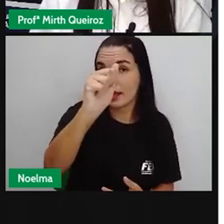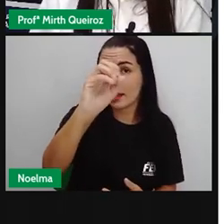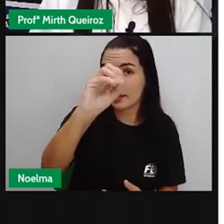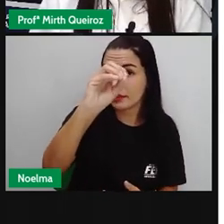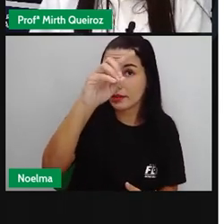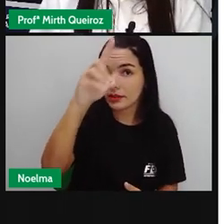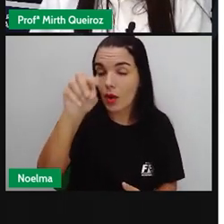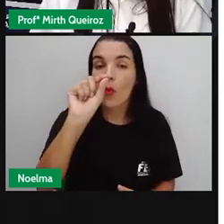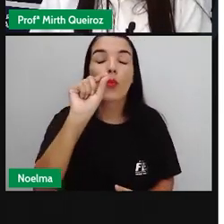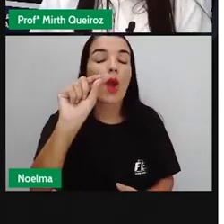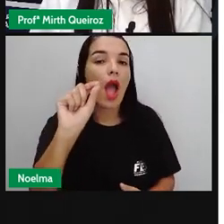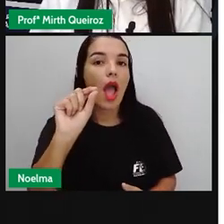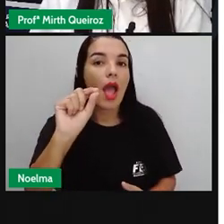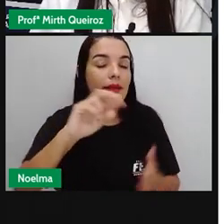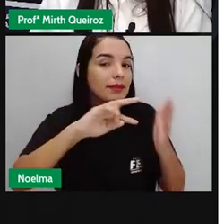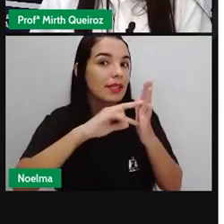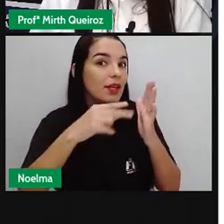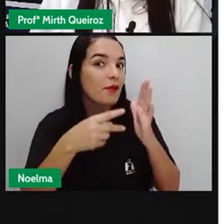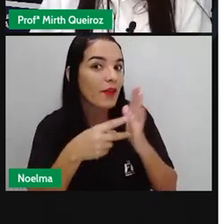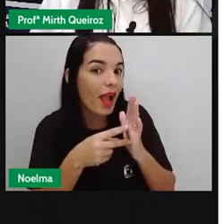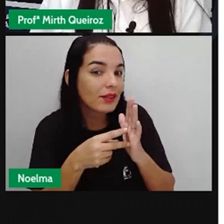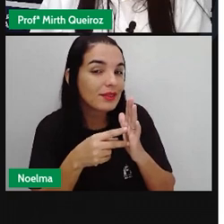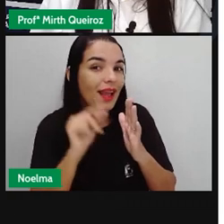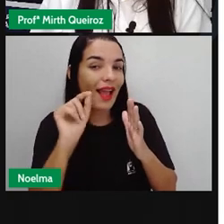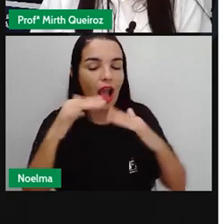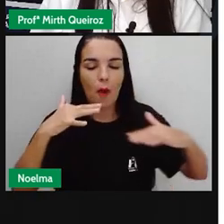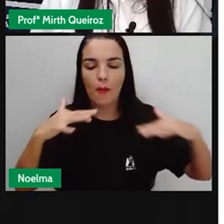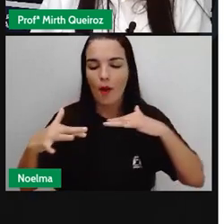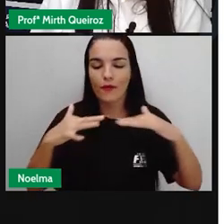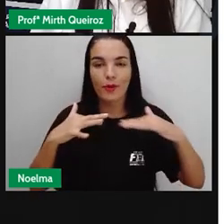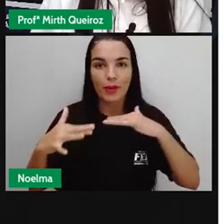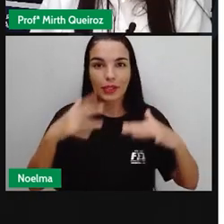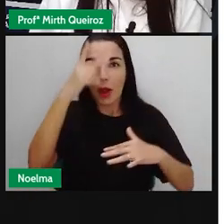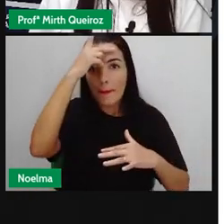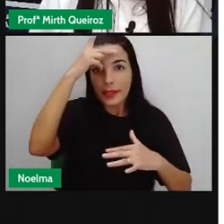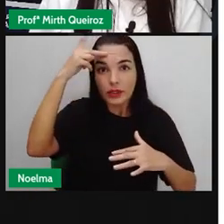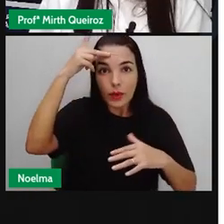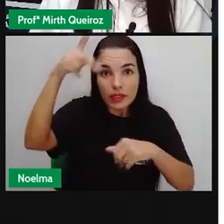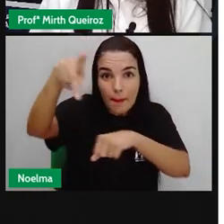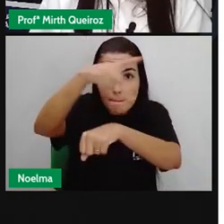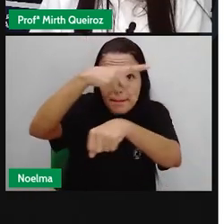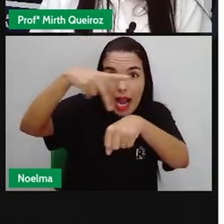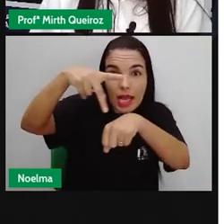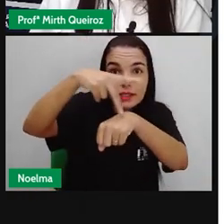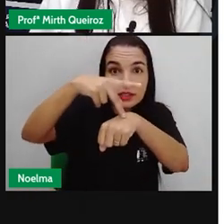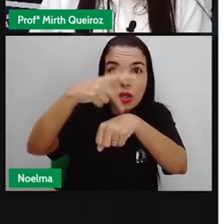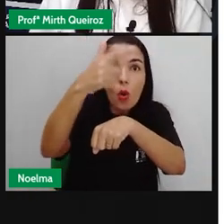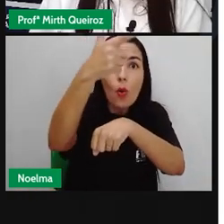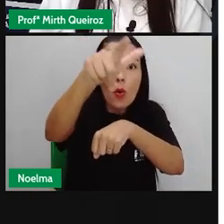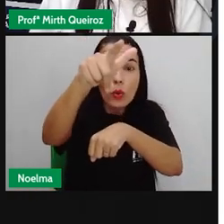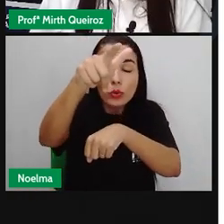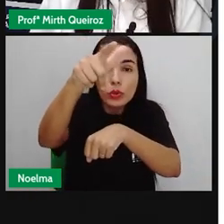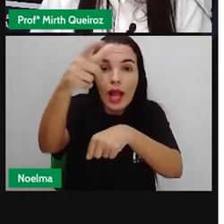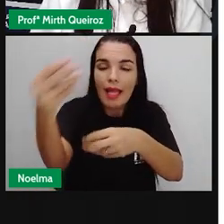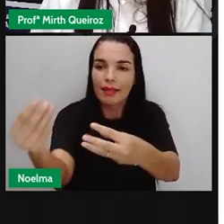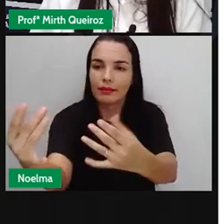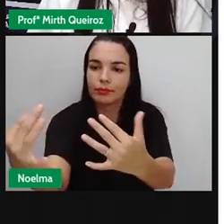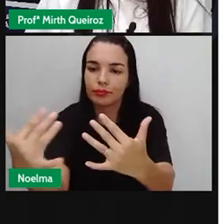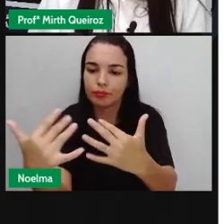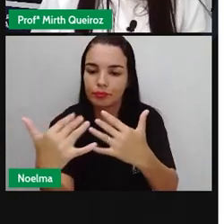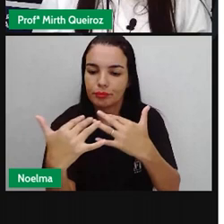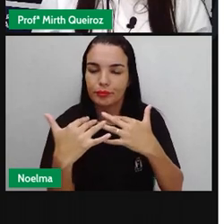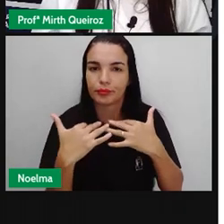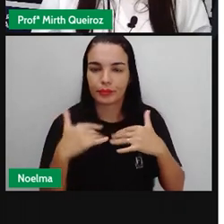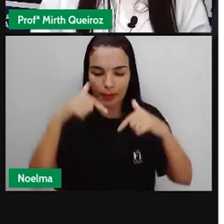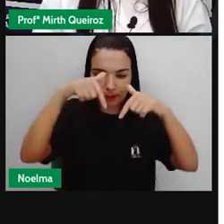movimento de chegada de pessoas em um país estrangeiro, esses são chamados de imigrantes.